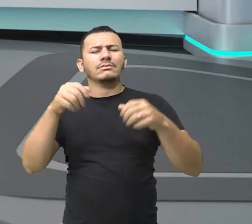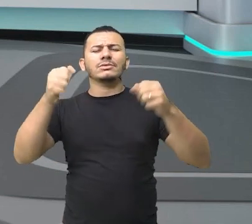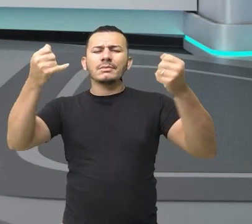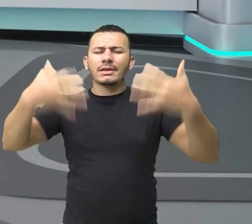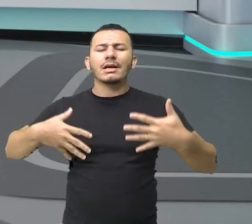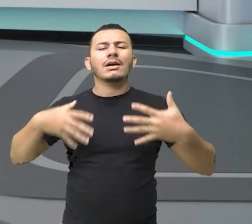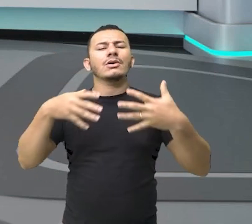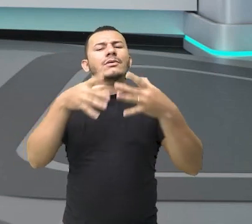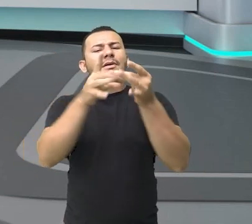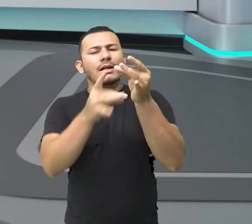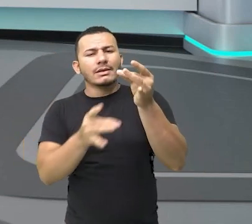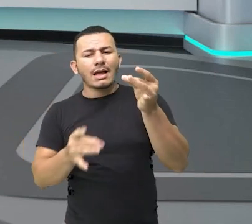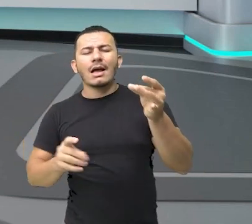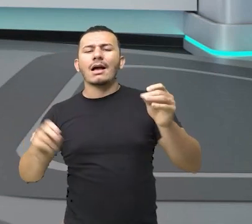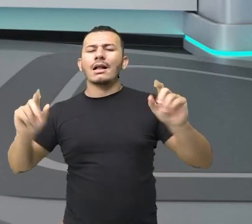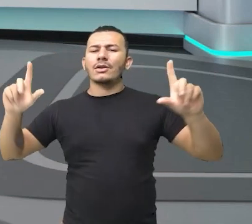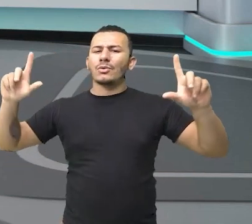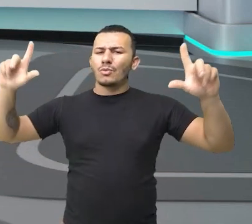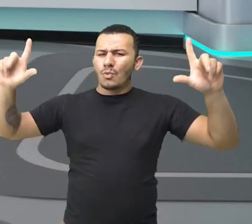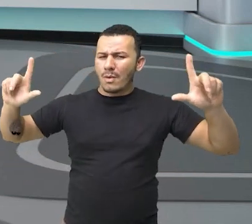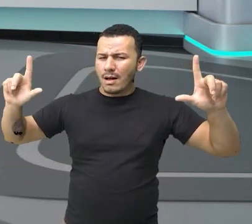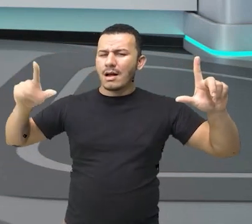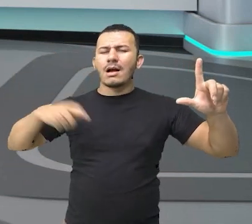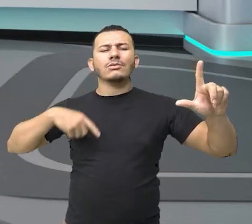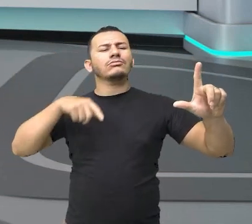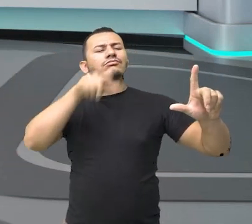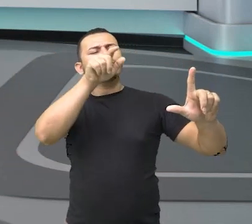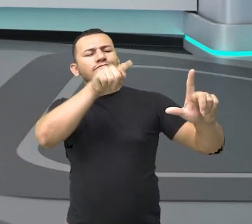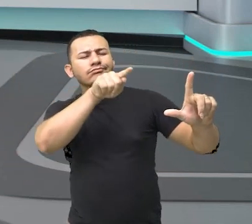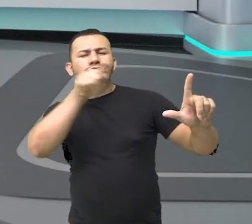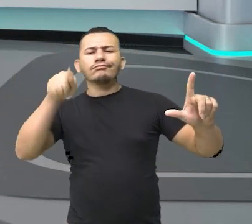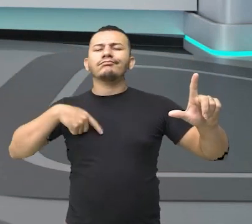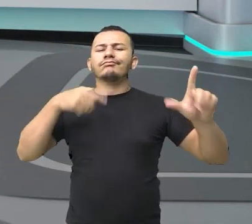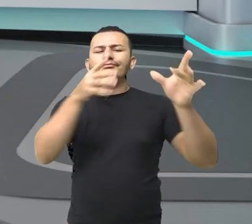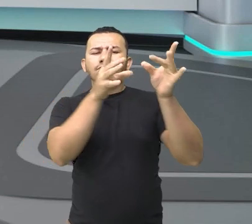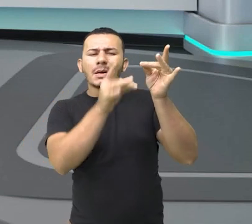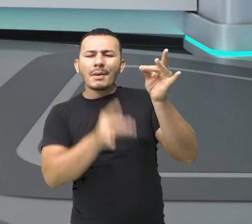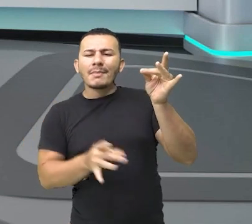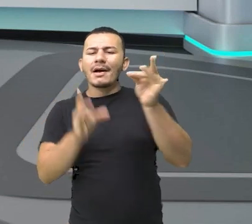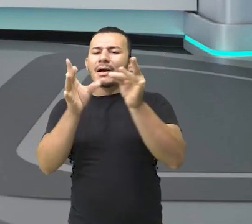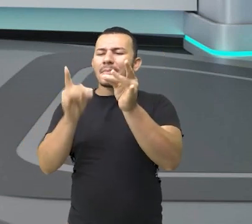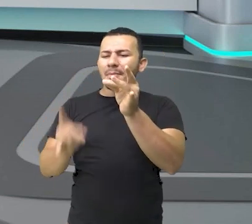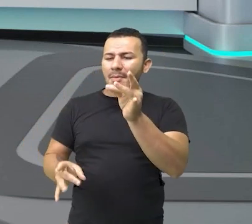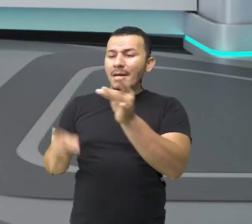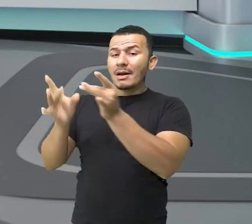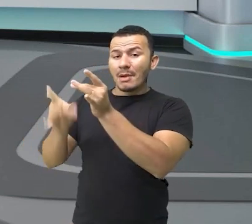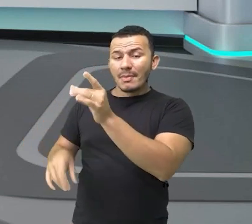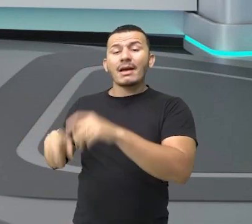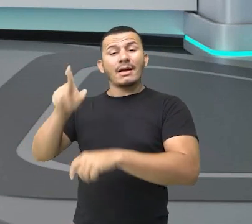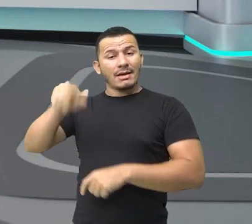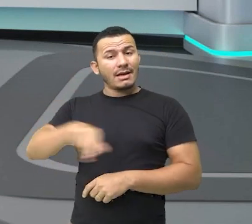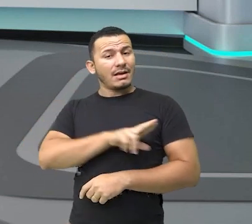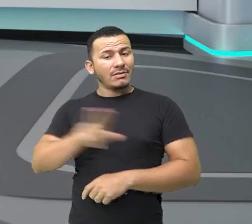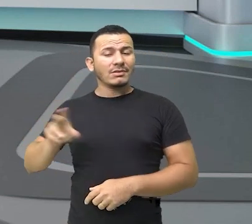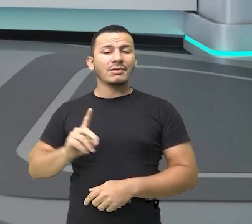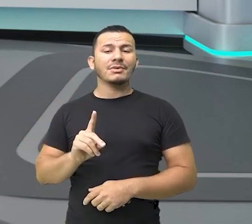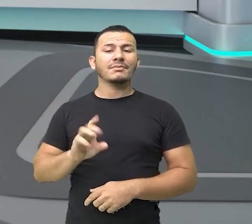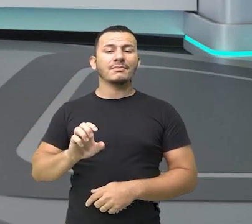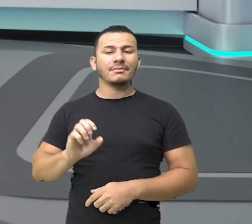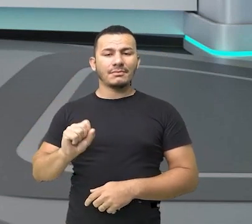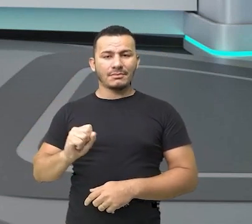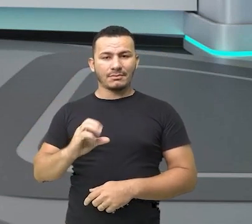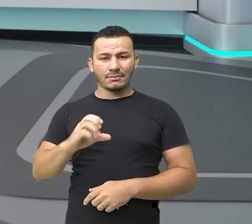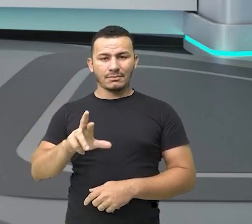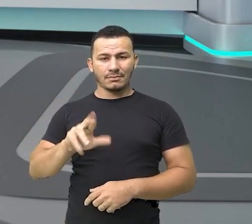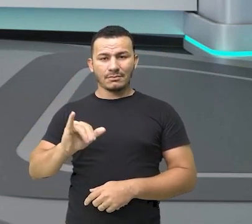quadro, como é a personagem, ou seja, a Iracema que está aqui, é uma atividade de descrição, ou